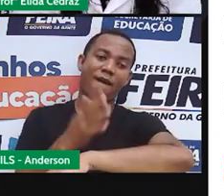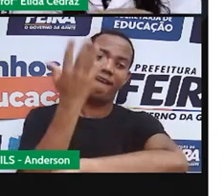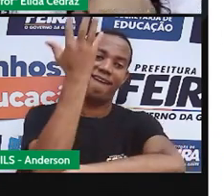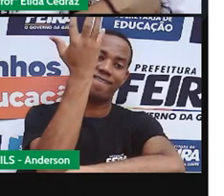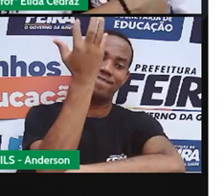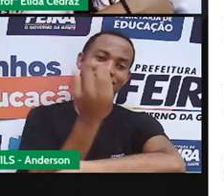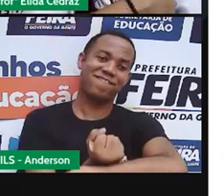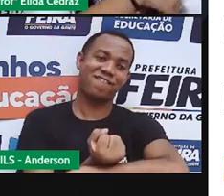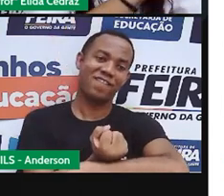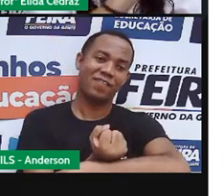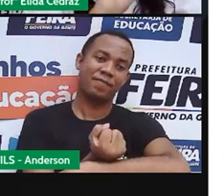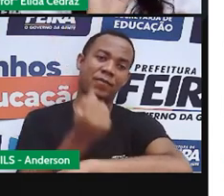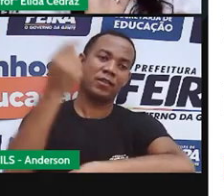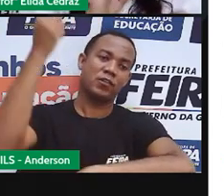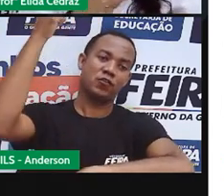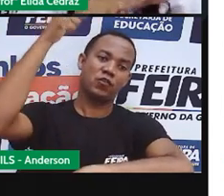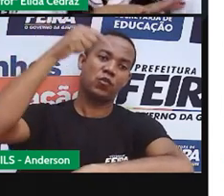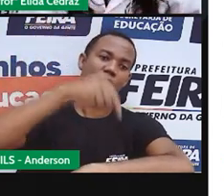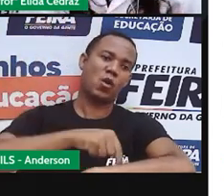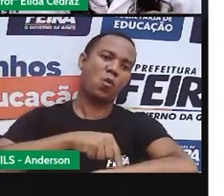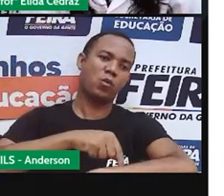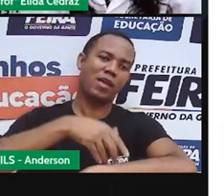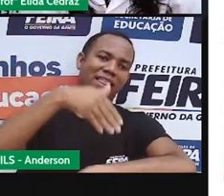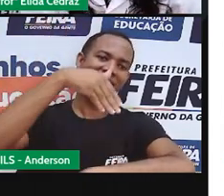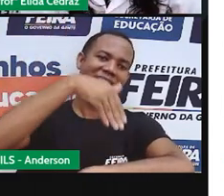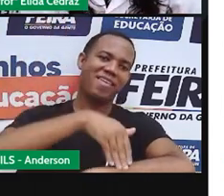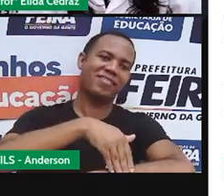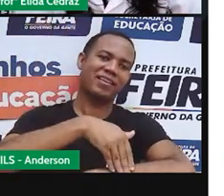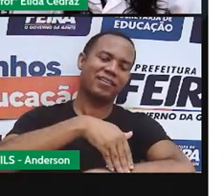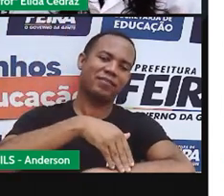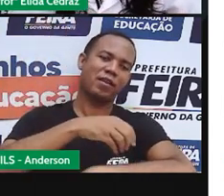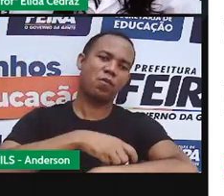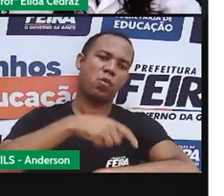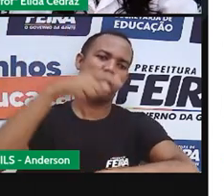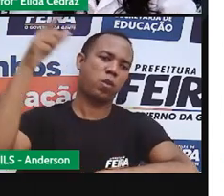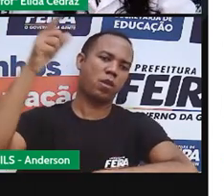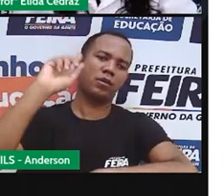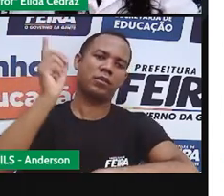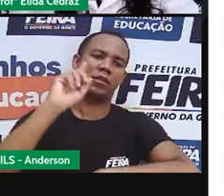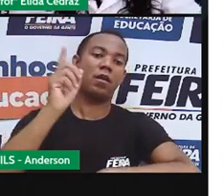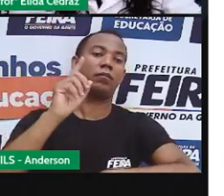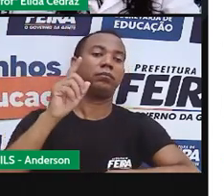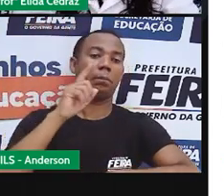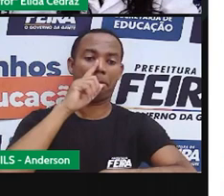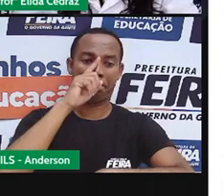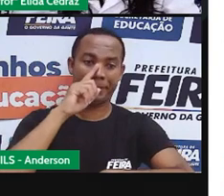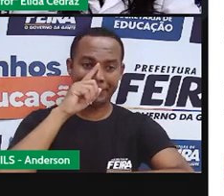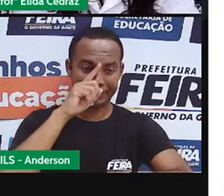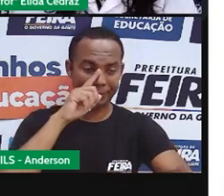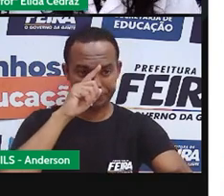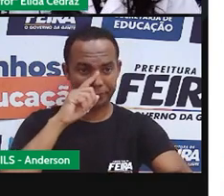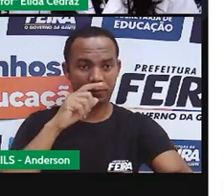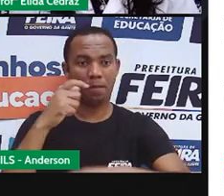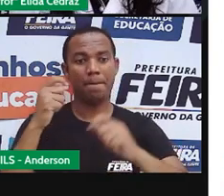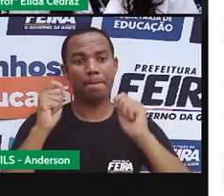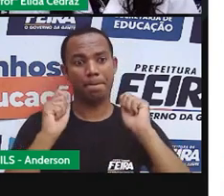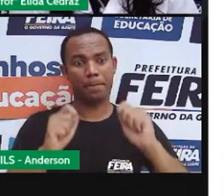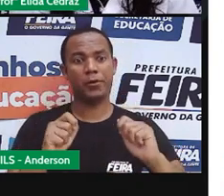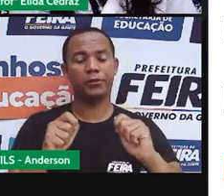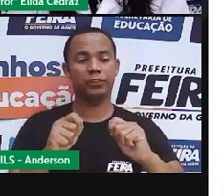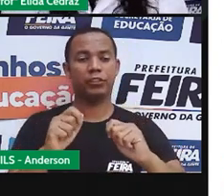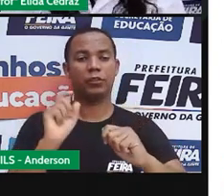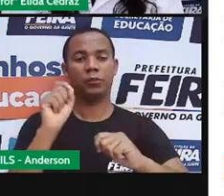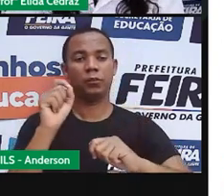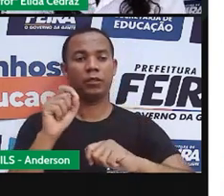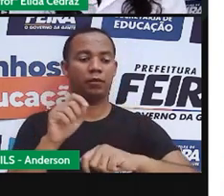E não reflete, vai ficar lá dentro. E isso pode causar queimaduras e até